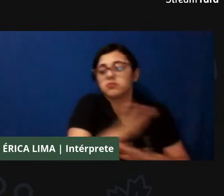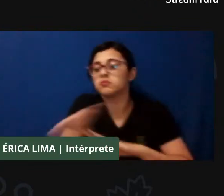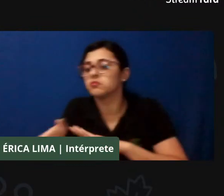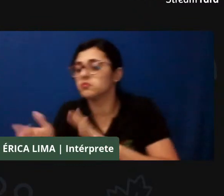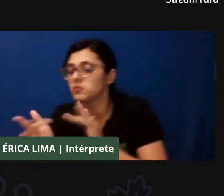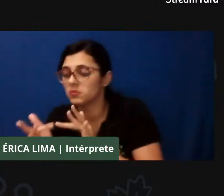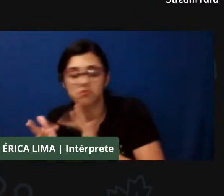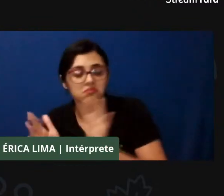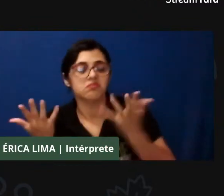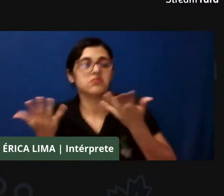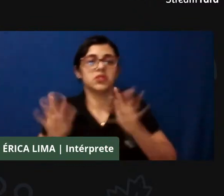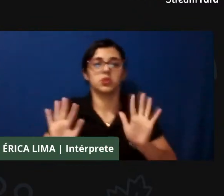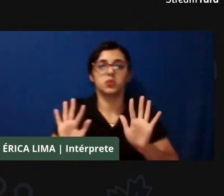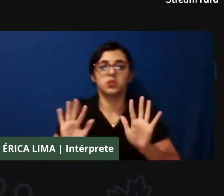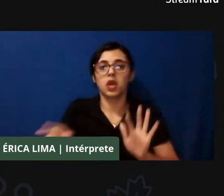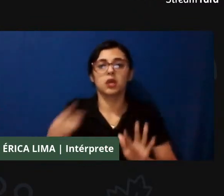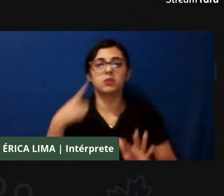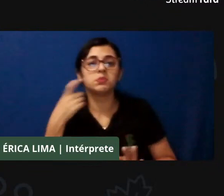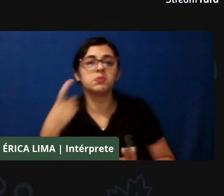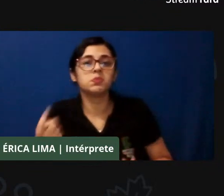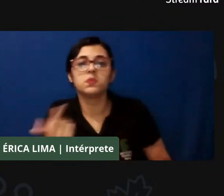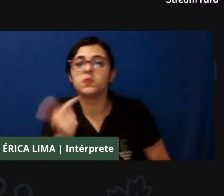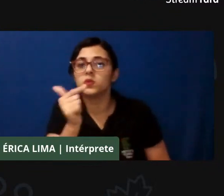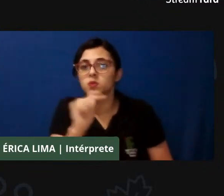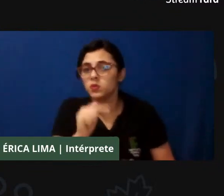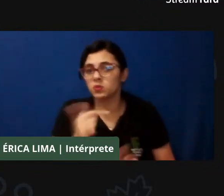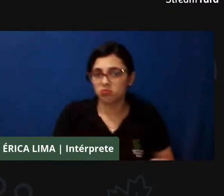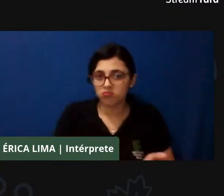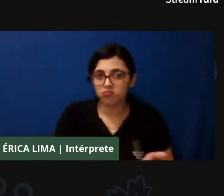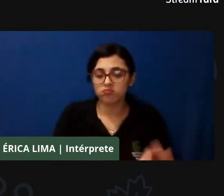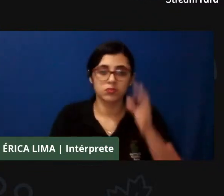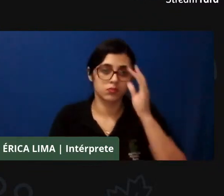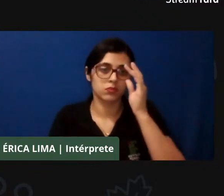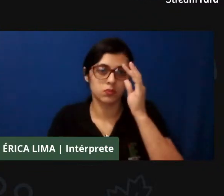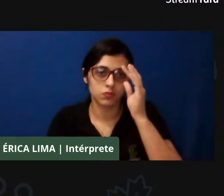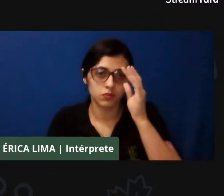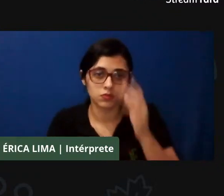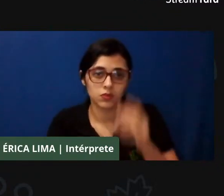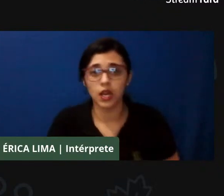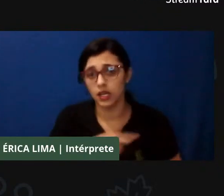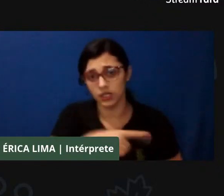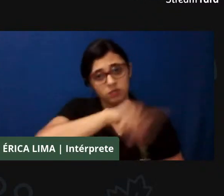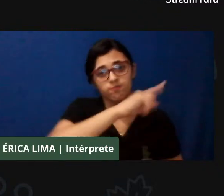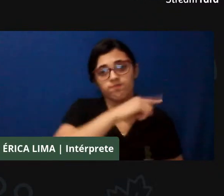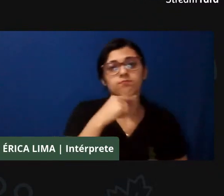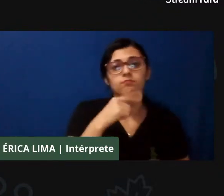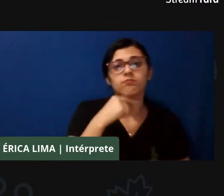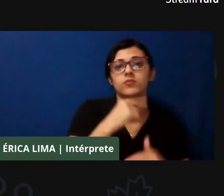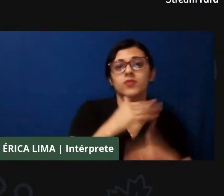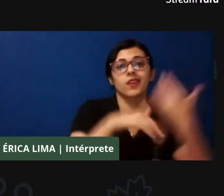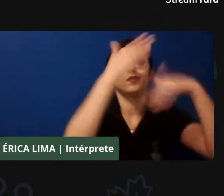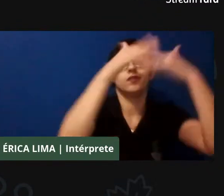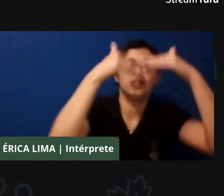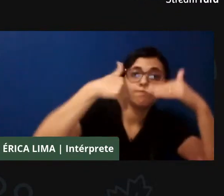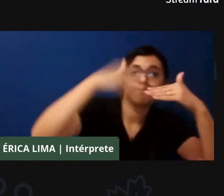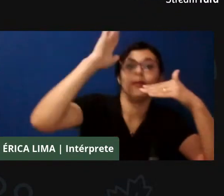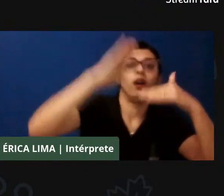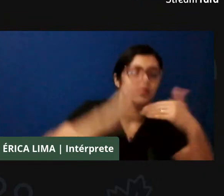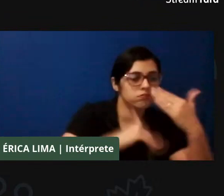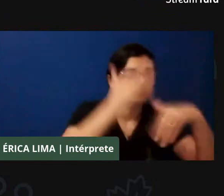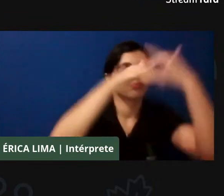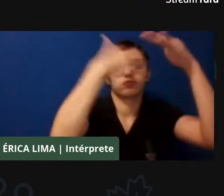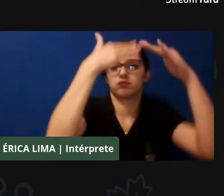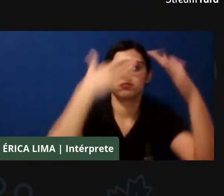acessamos, não é interessante que nós também tenhamos e possamos avançar mais ainda do que a gente